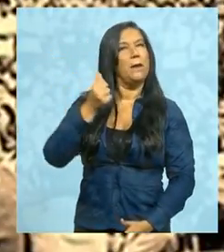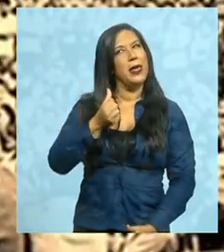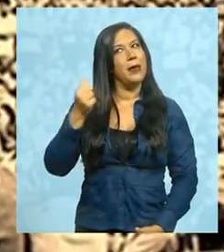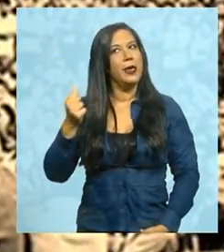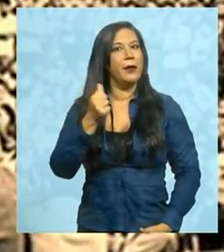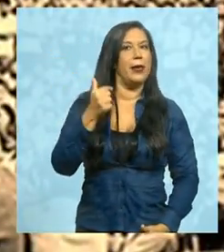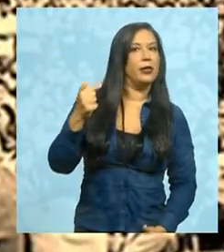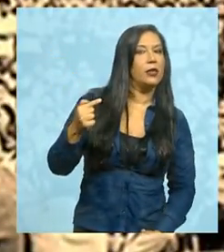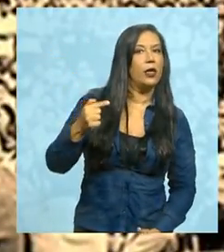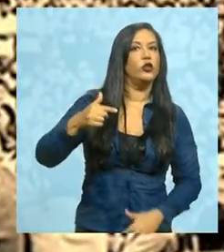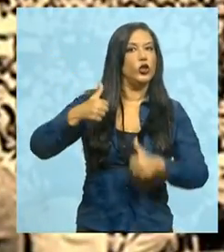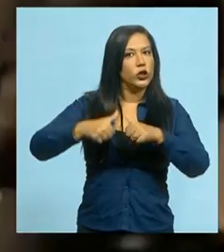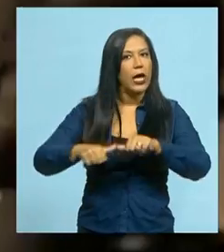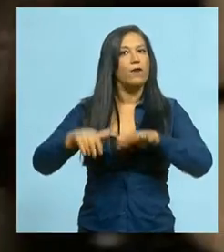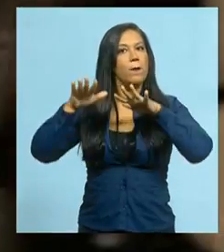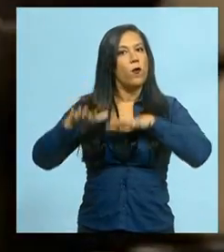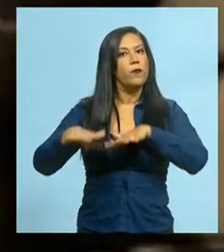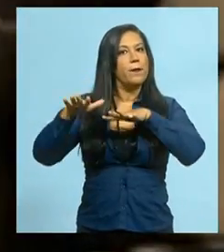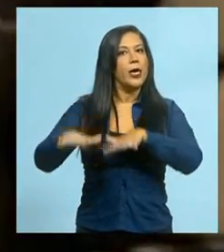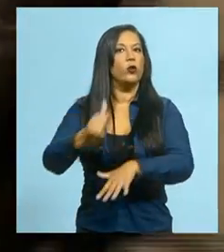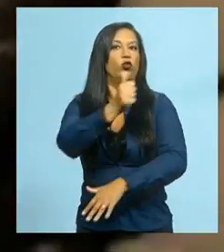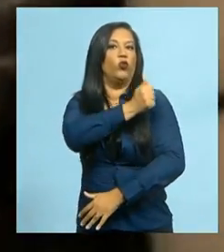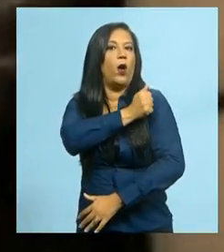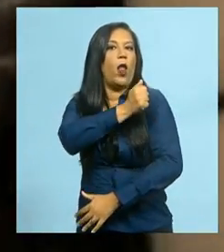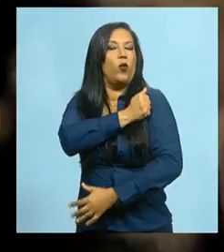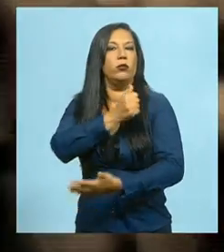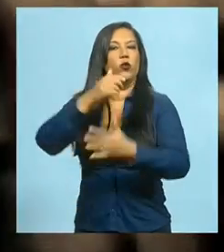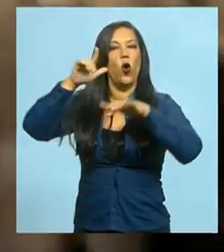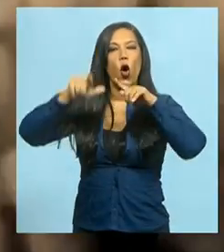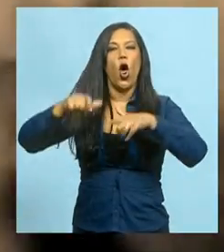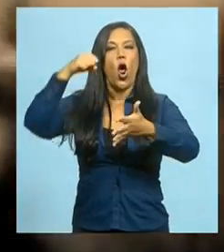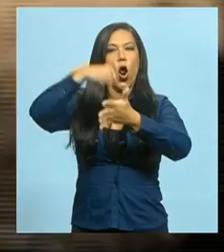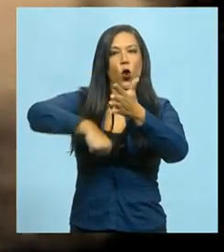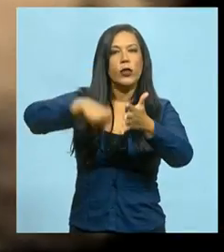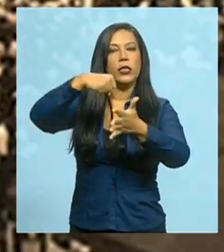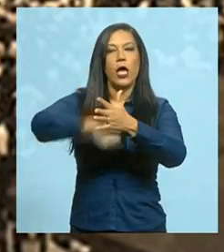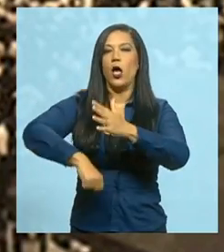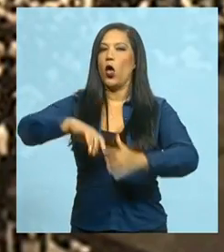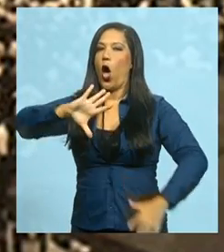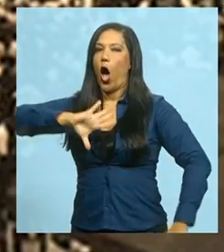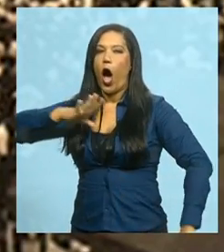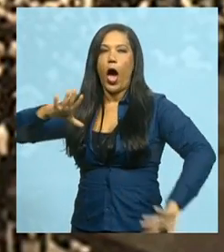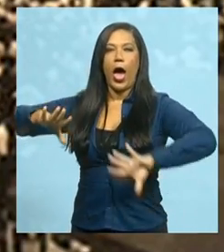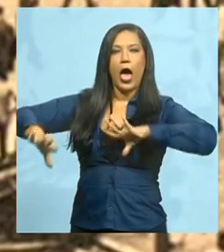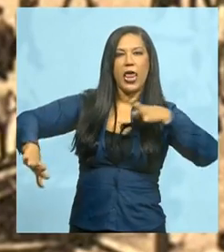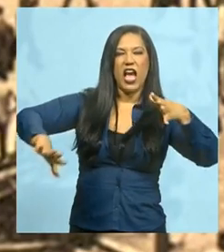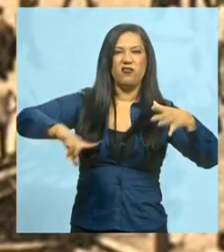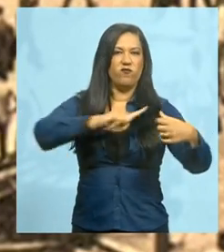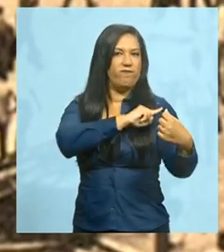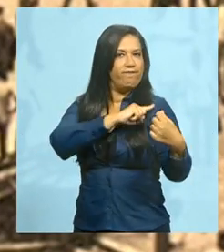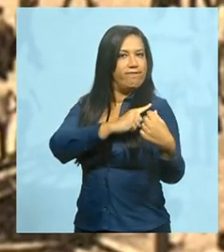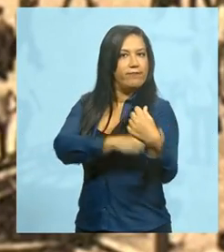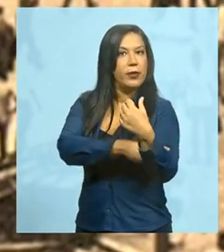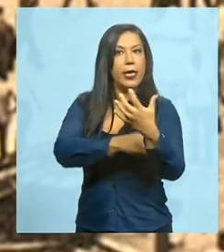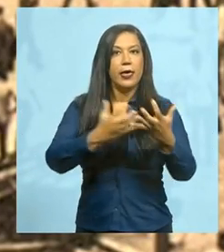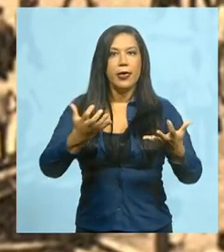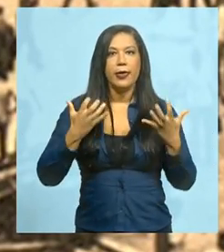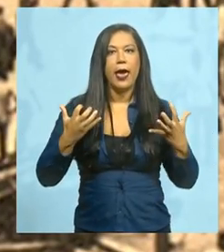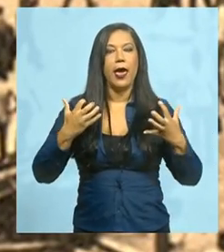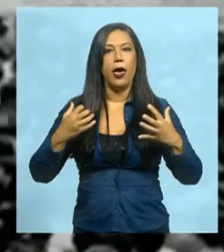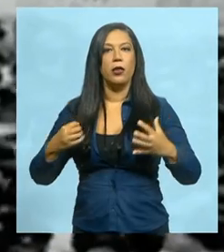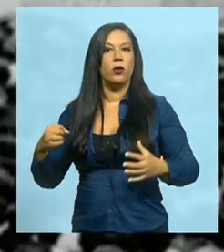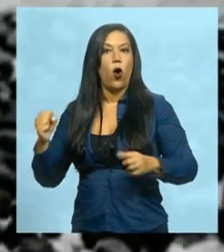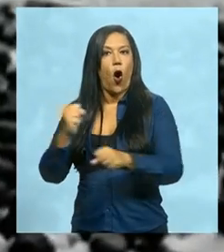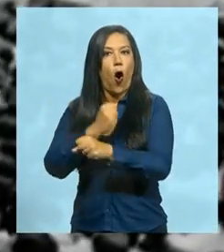67, eles já estavam em atividade, lutando com muita coragem, muita determinação para a construção do novo